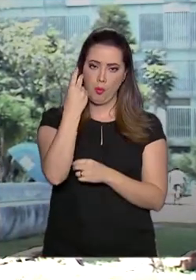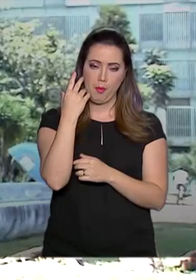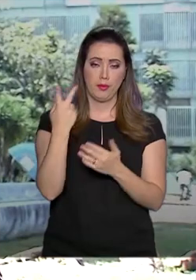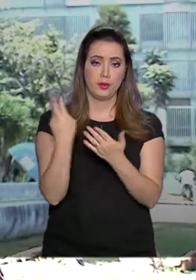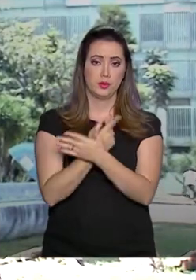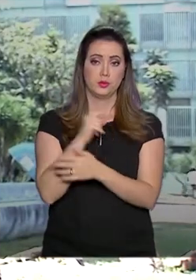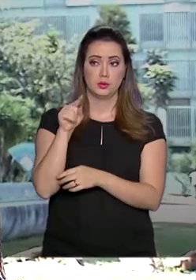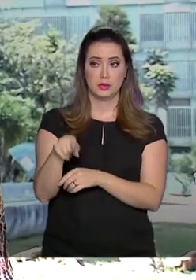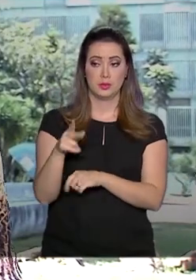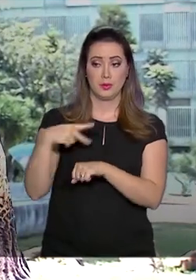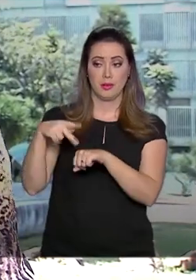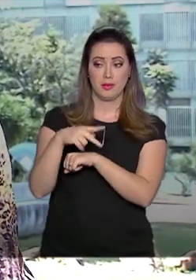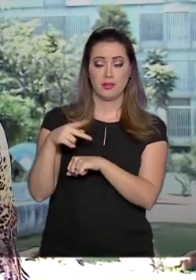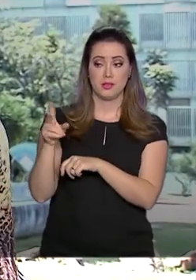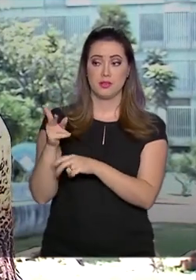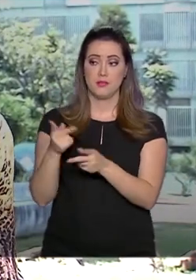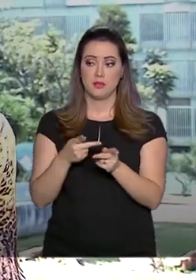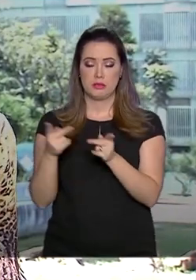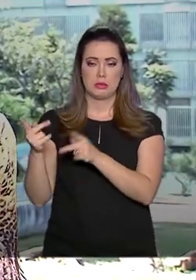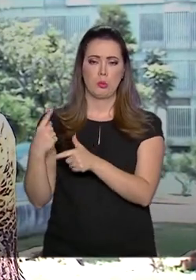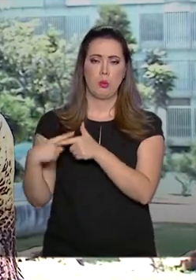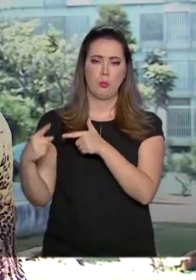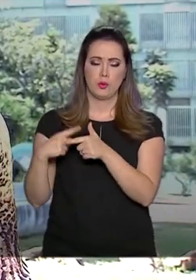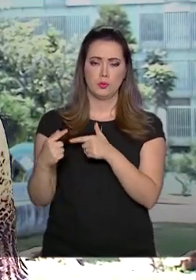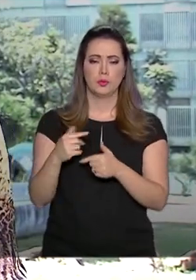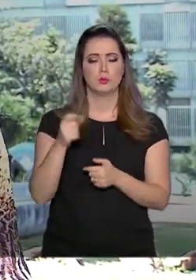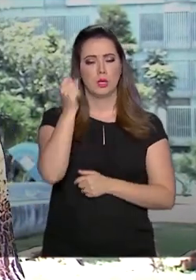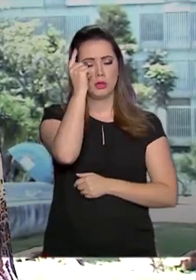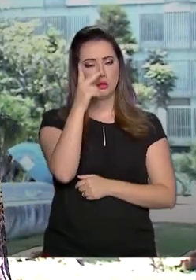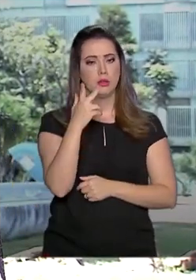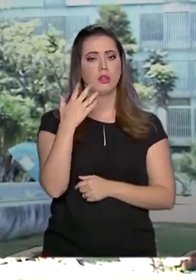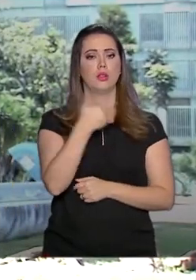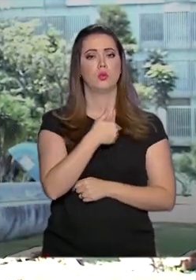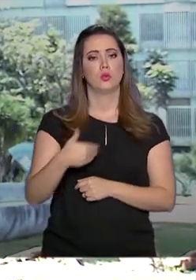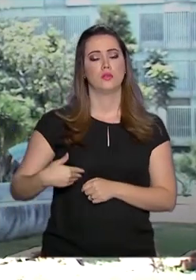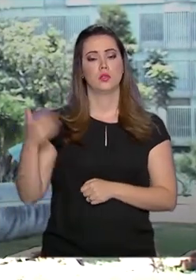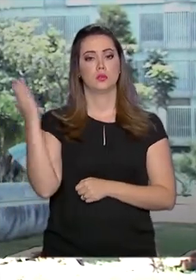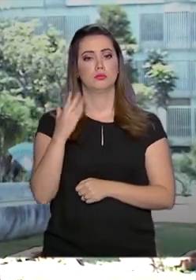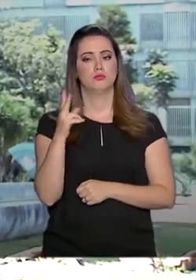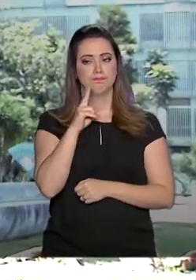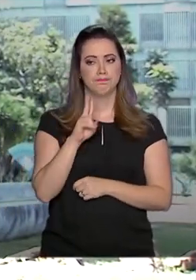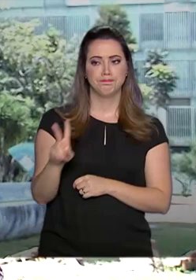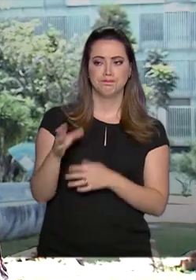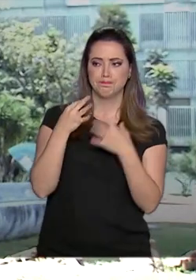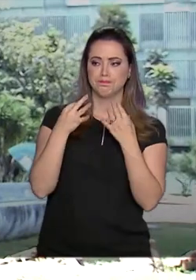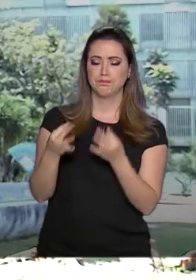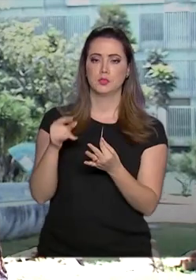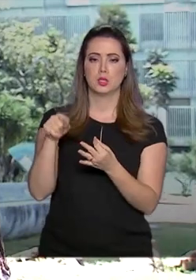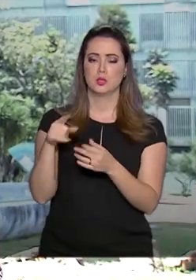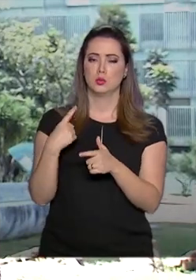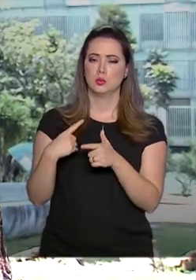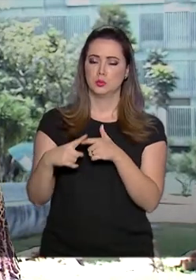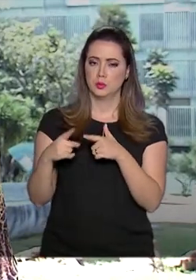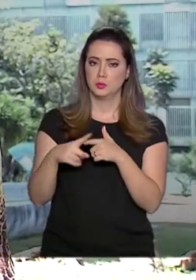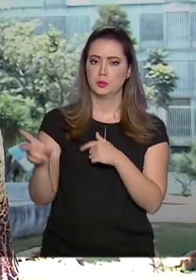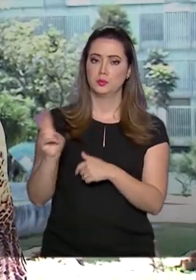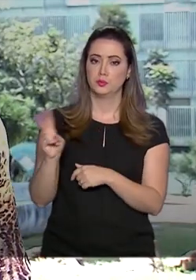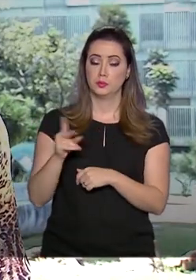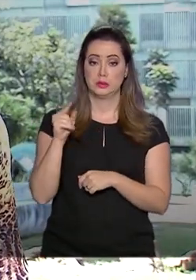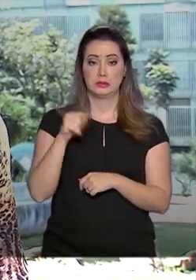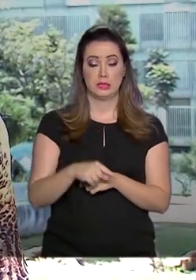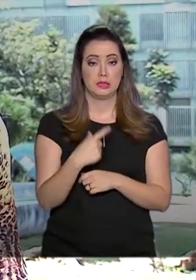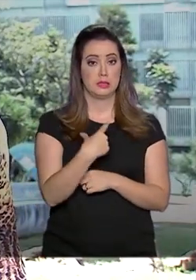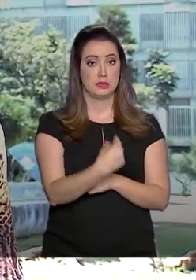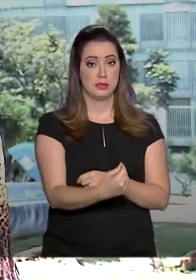país vizinho. A ideia é que o governo brasileiro fique a par das movimentações na Venezuela. Daqui, o presidente Jair Bolsonaro